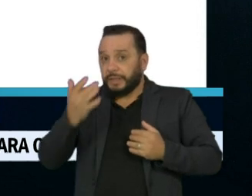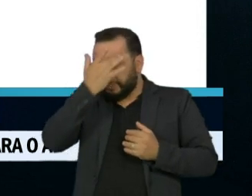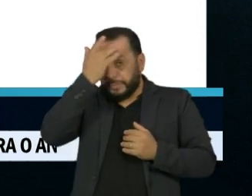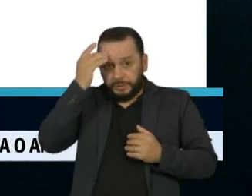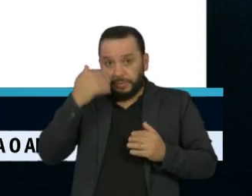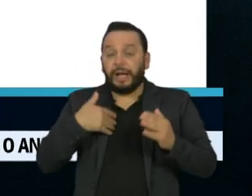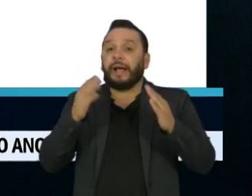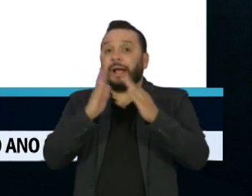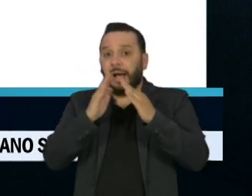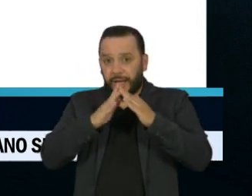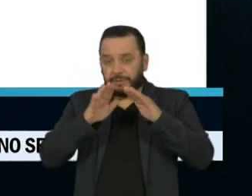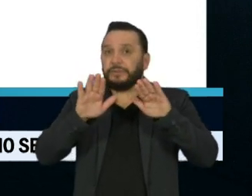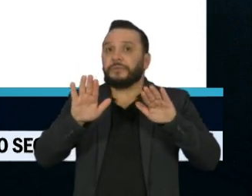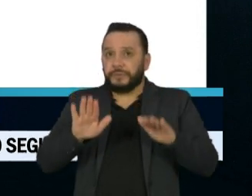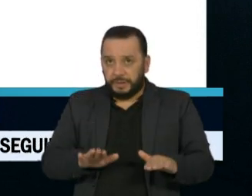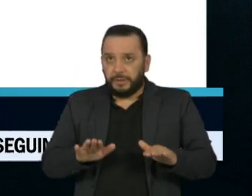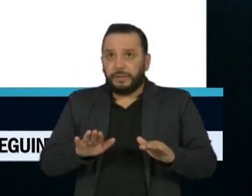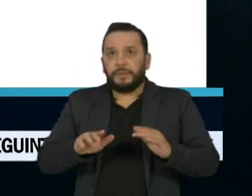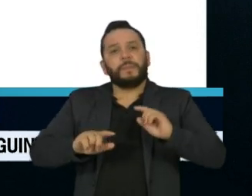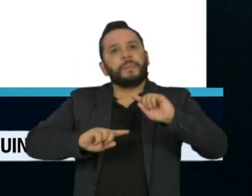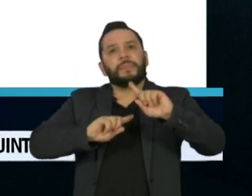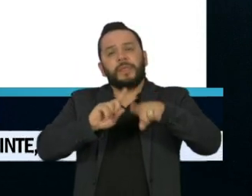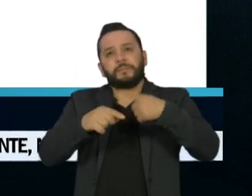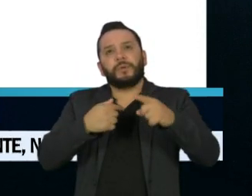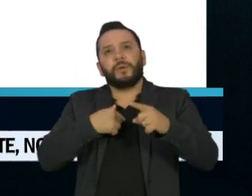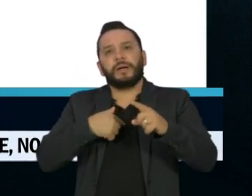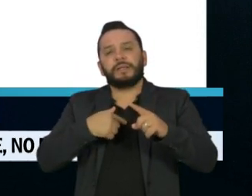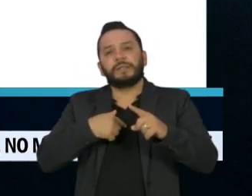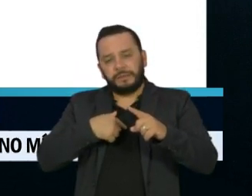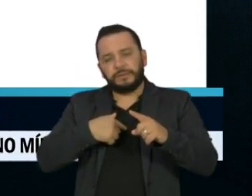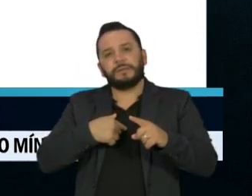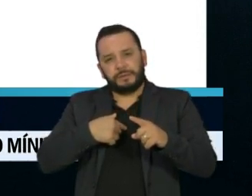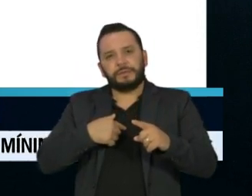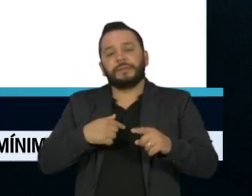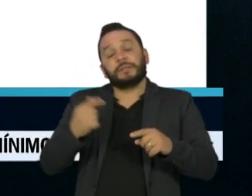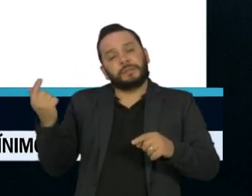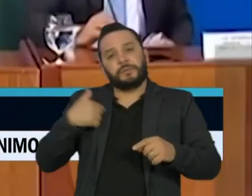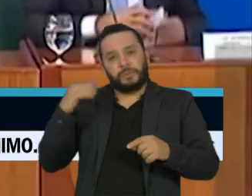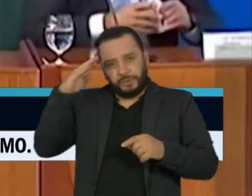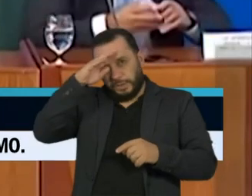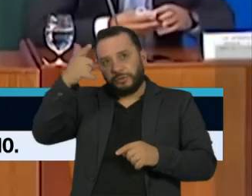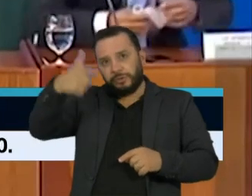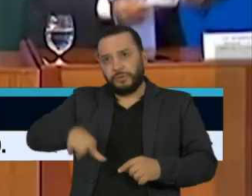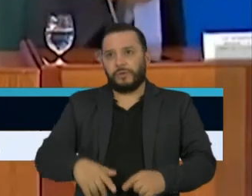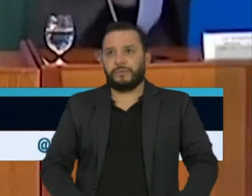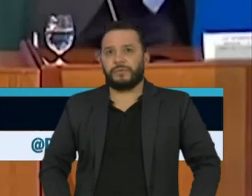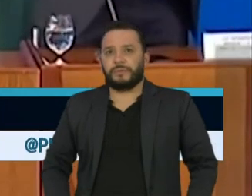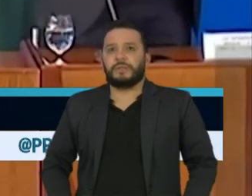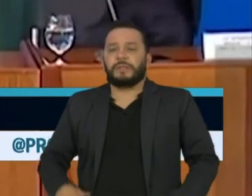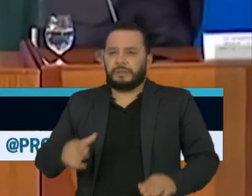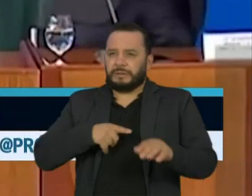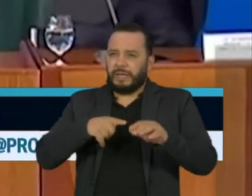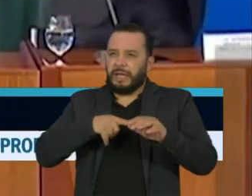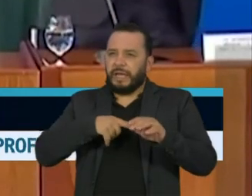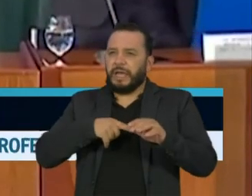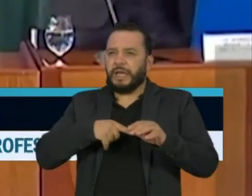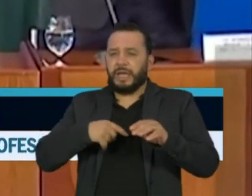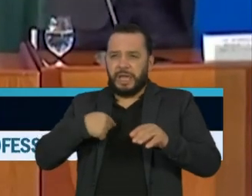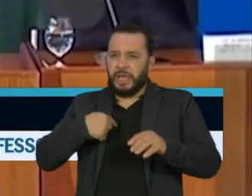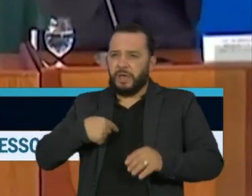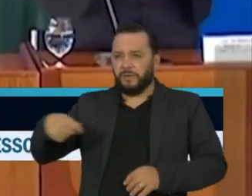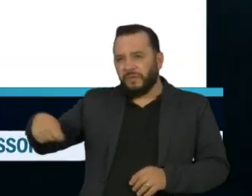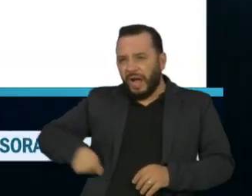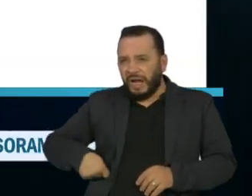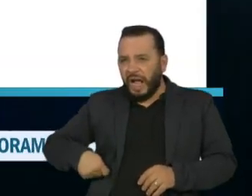engatou uma autoexpressiva, que acabou interrompida por mais uma declaração. Depois da facada, não vai ser uma gripezinha que vai me